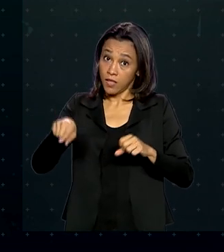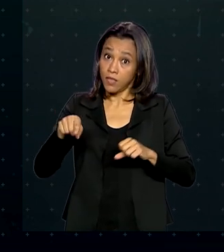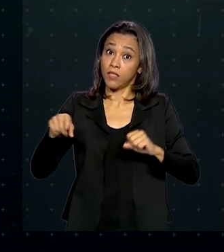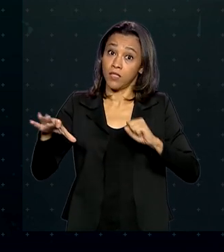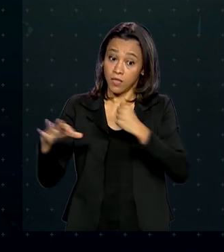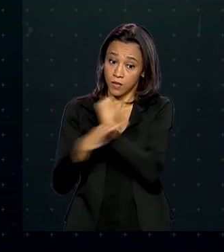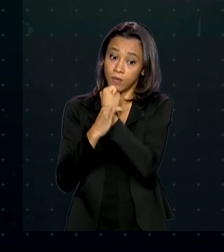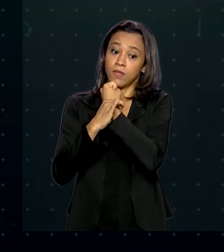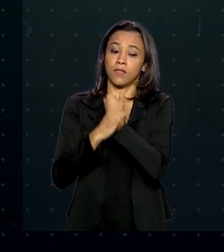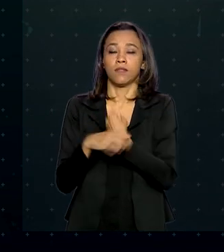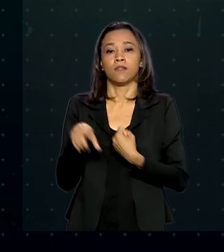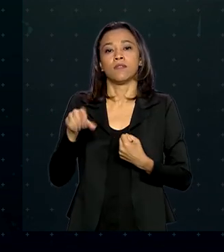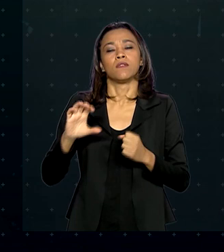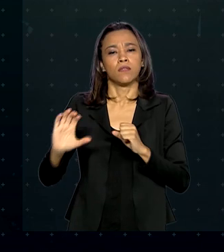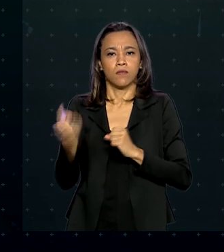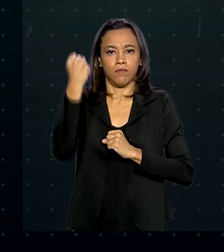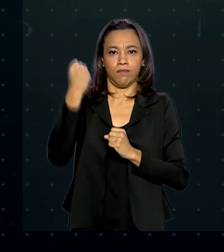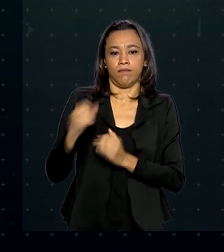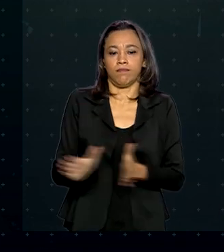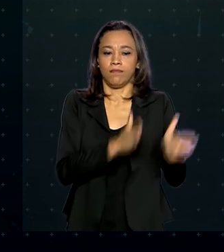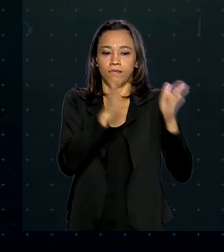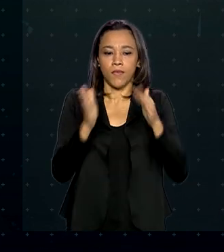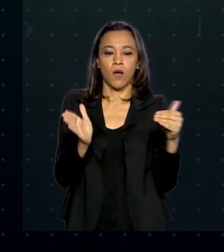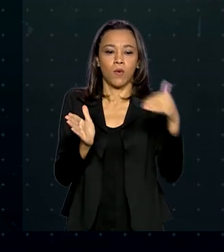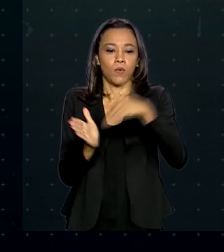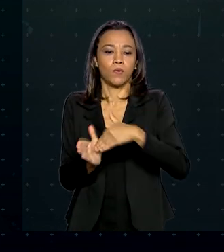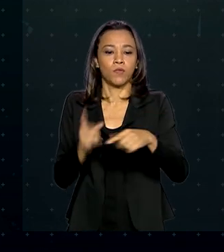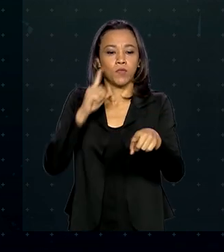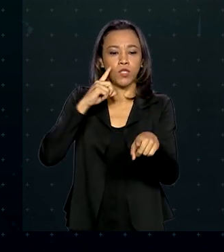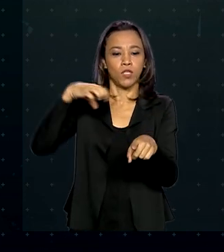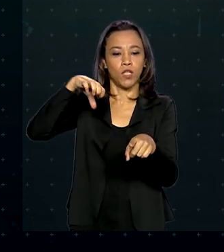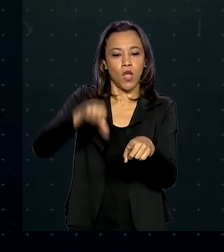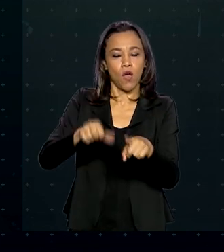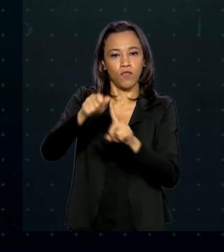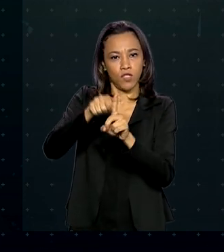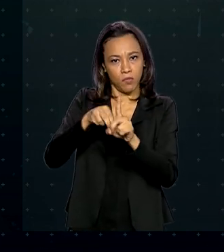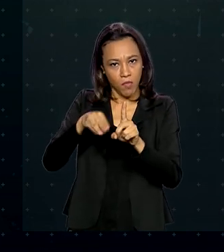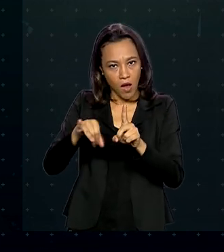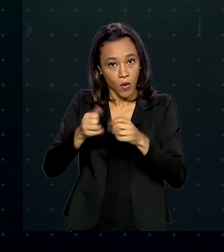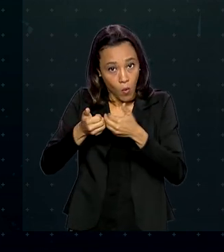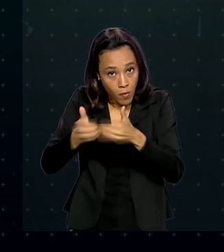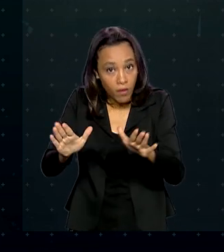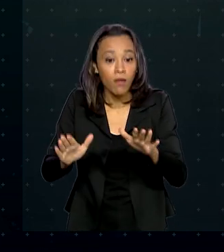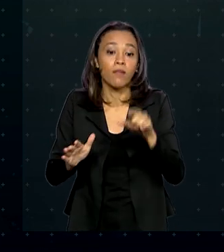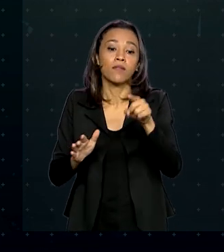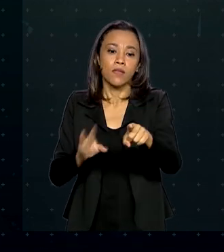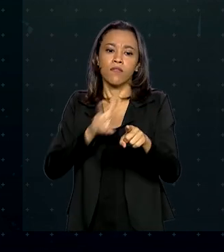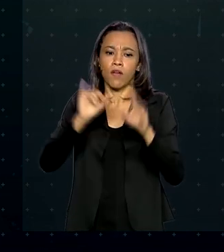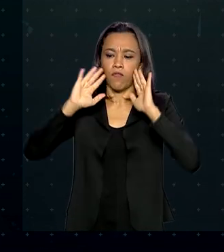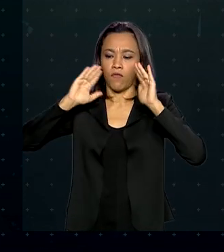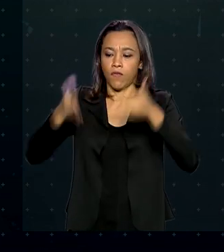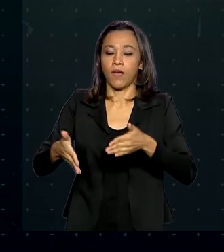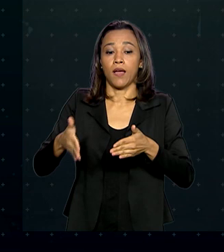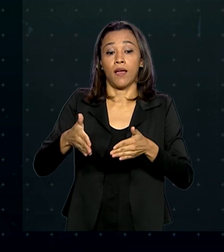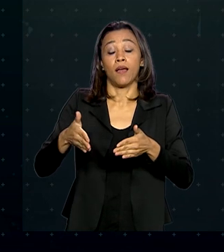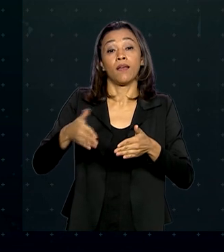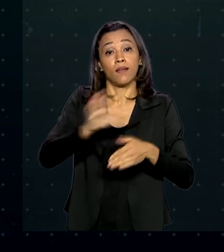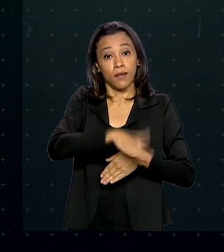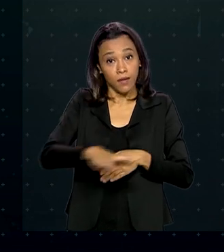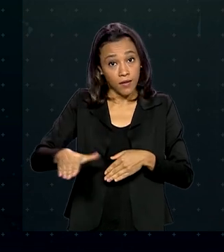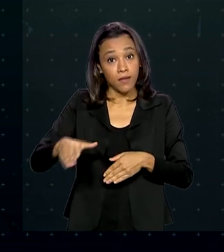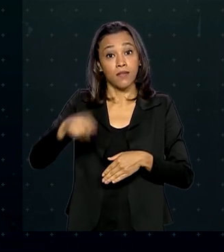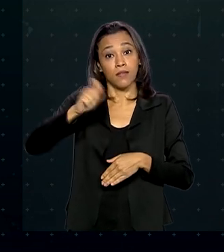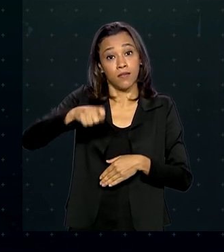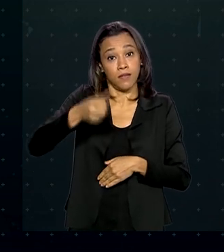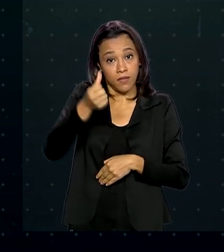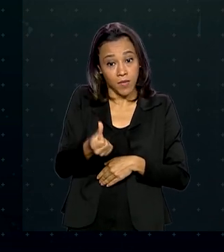Salvamento. A última etapa começa dia 9 de maio e vai priorizar crianças de seis meses a